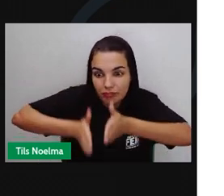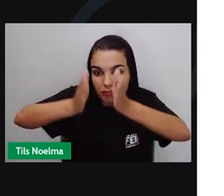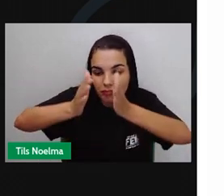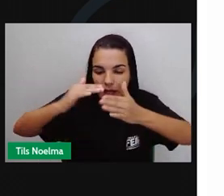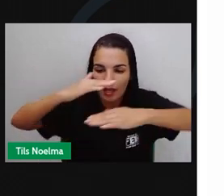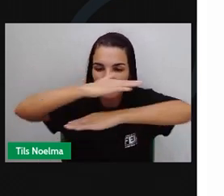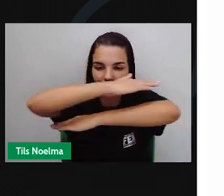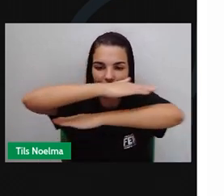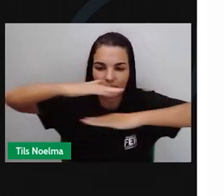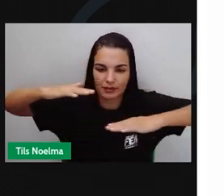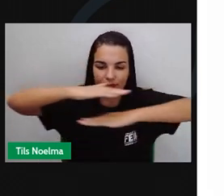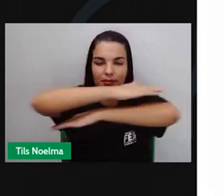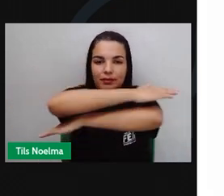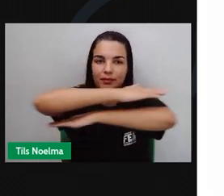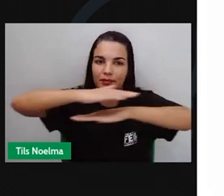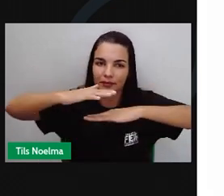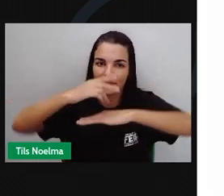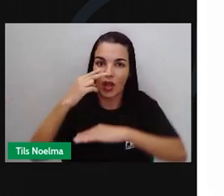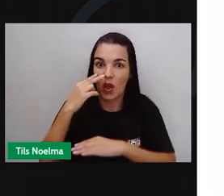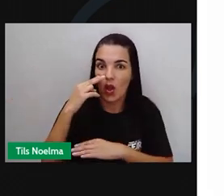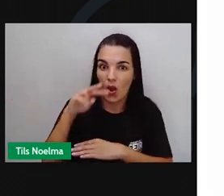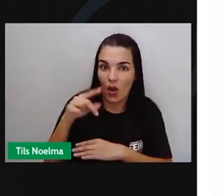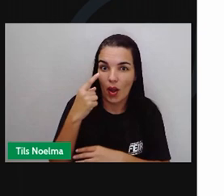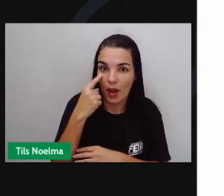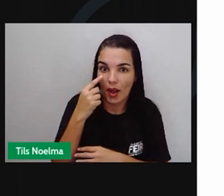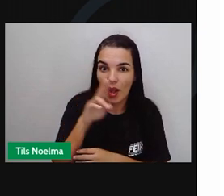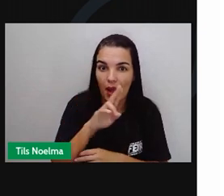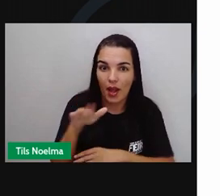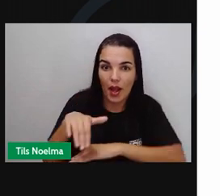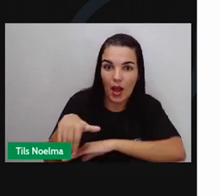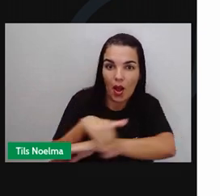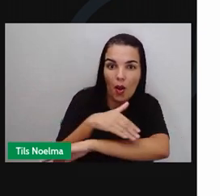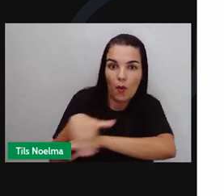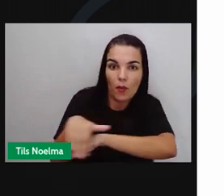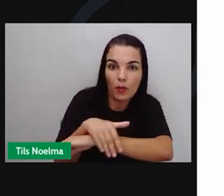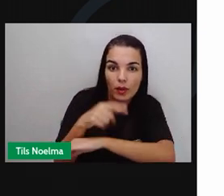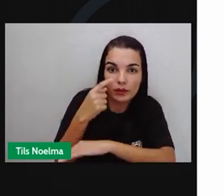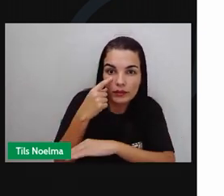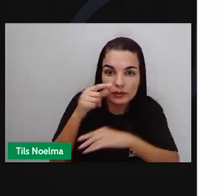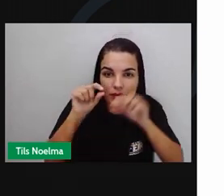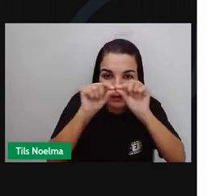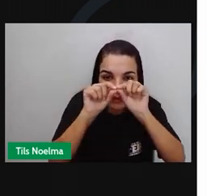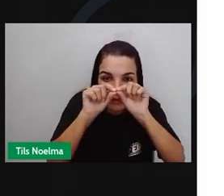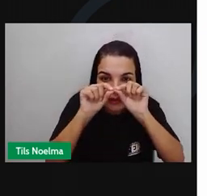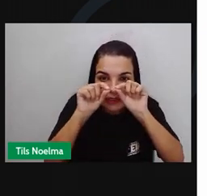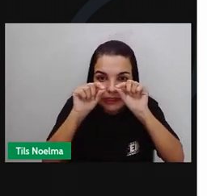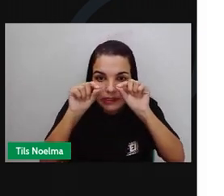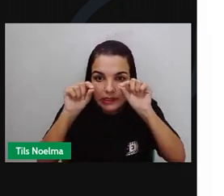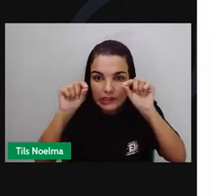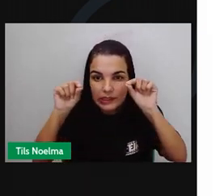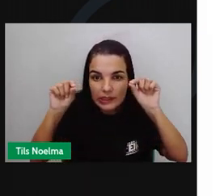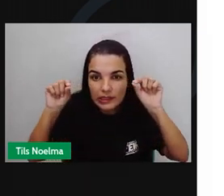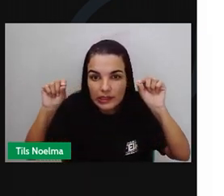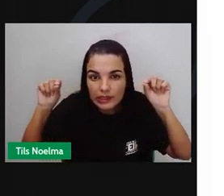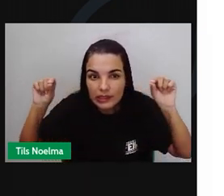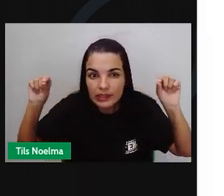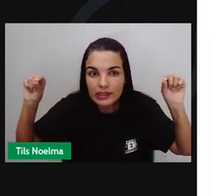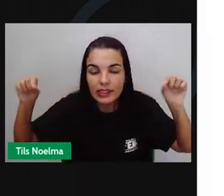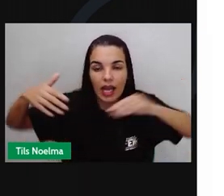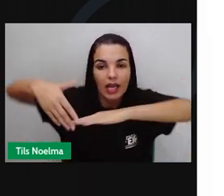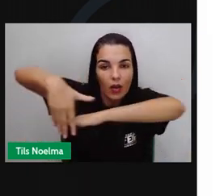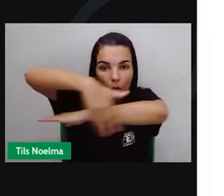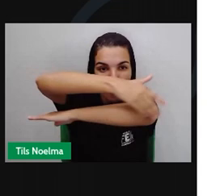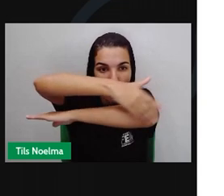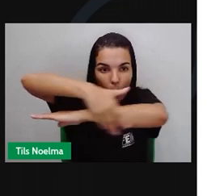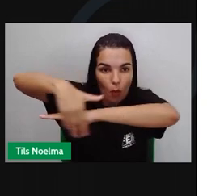perpendiculares. Olha essa rua aqui, a Rua Nascimento Silva. Eu vou traçar uma reta por ela e